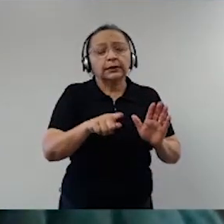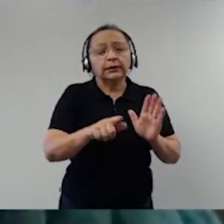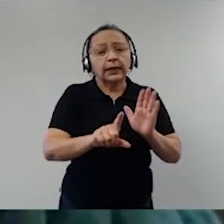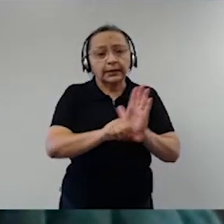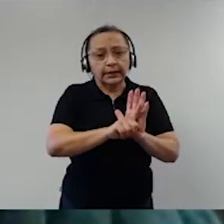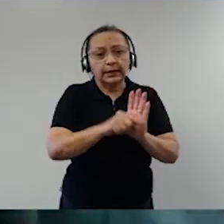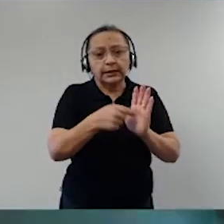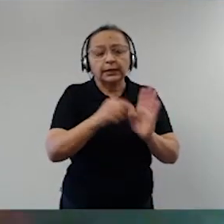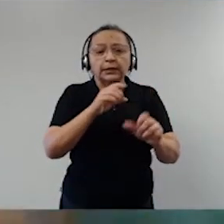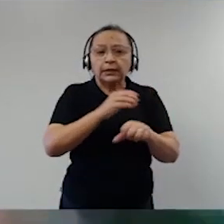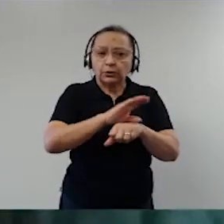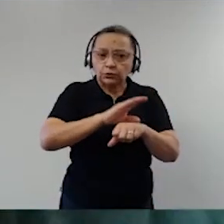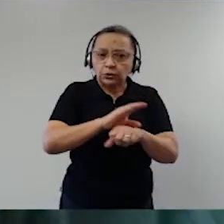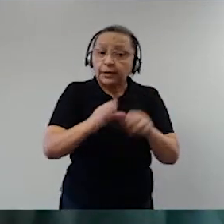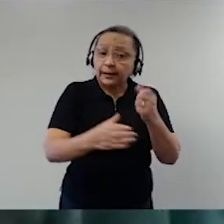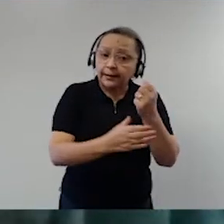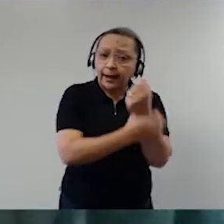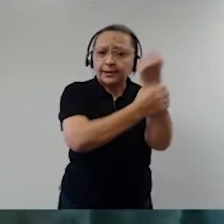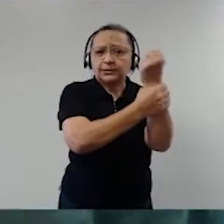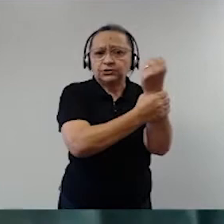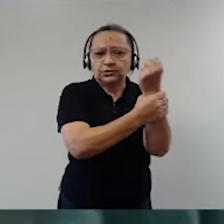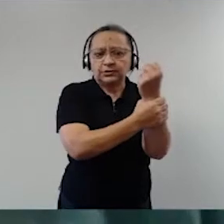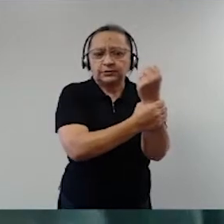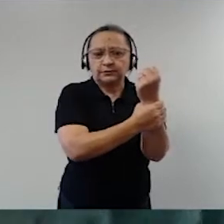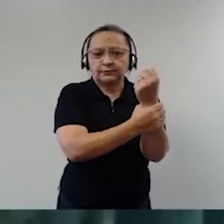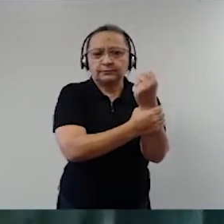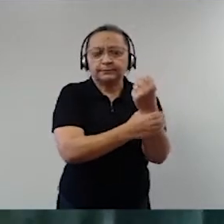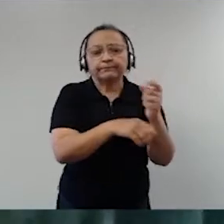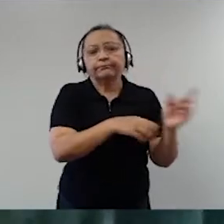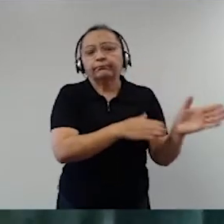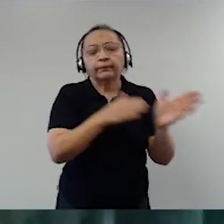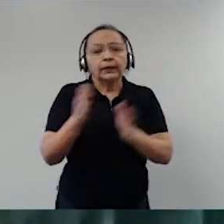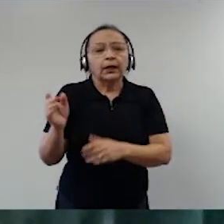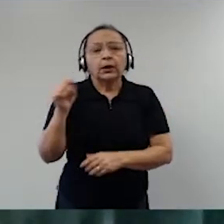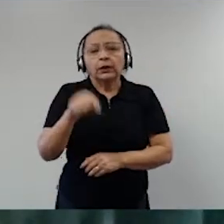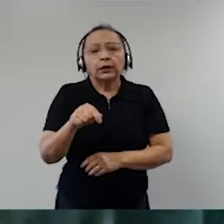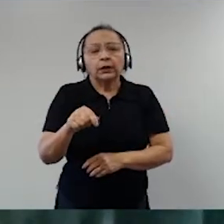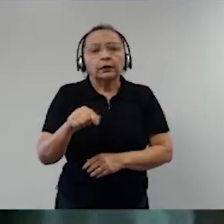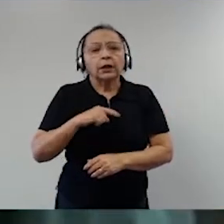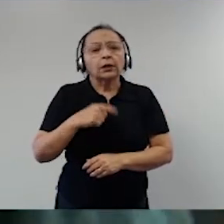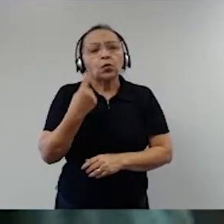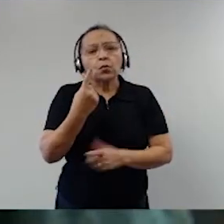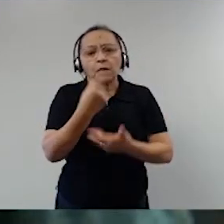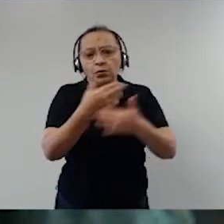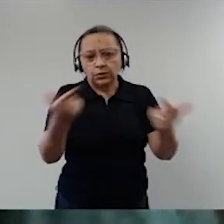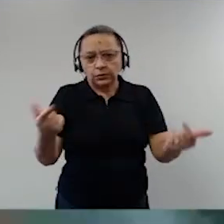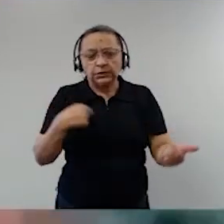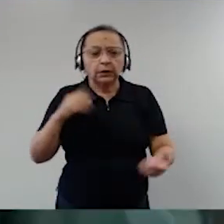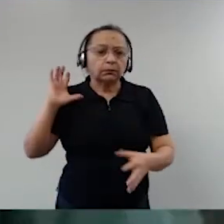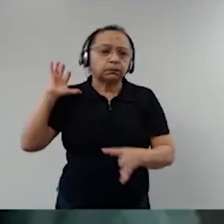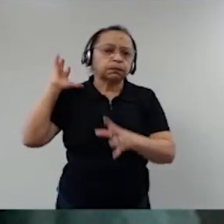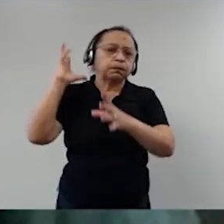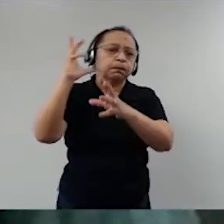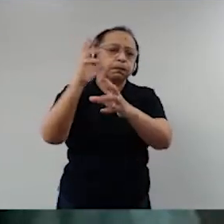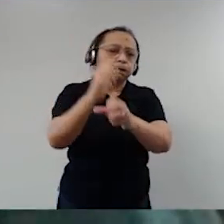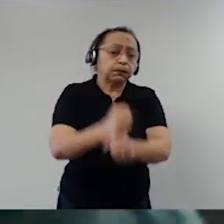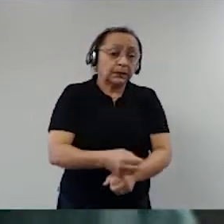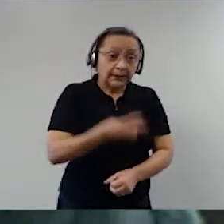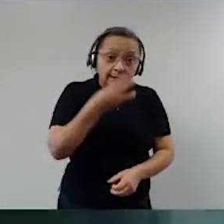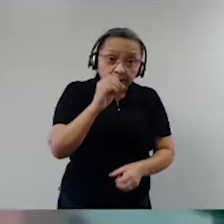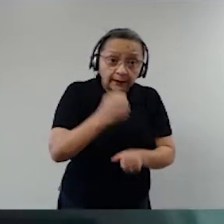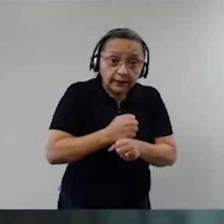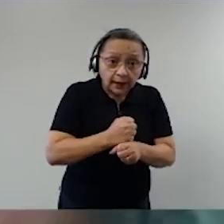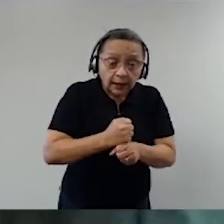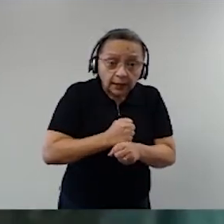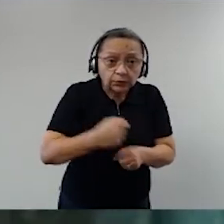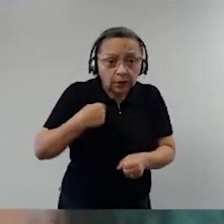garantia das instituições. E aí vem aquilo que durante 30 anos eu escrevi e que,